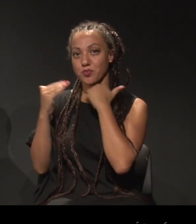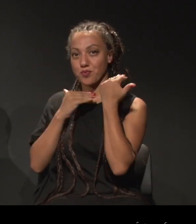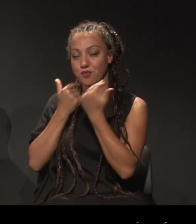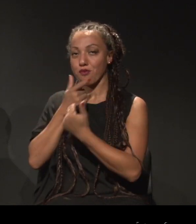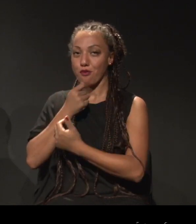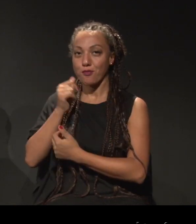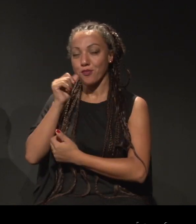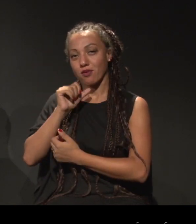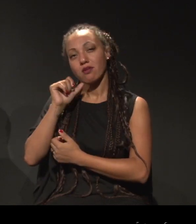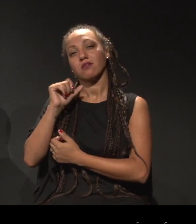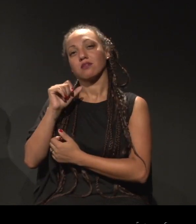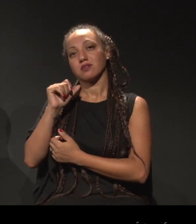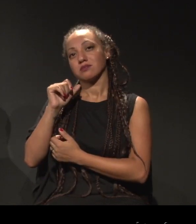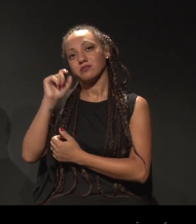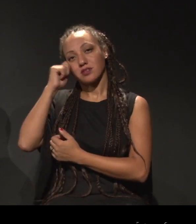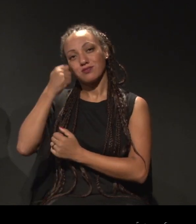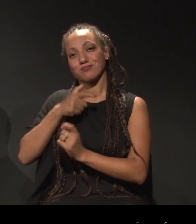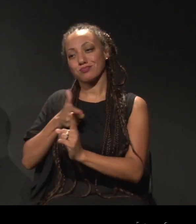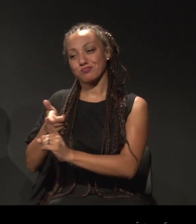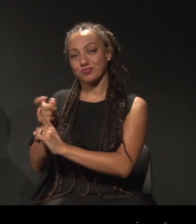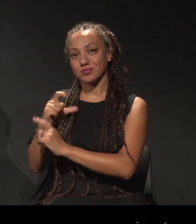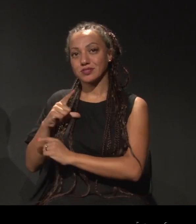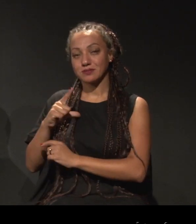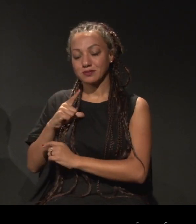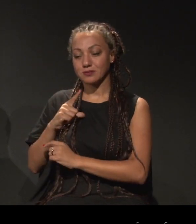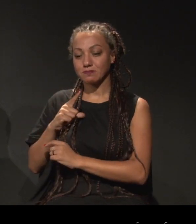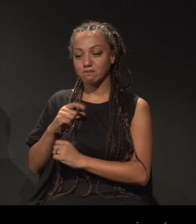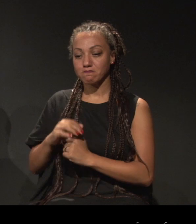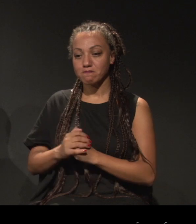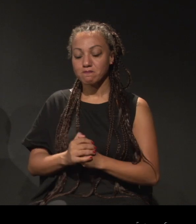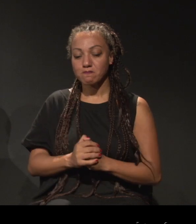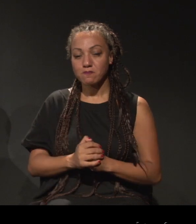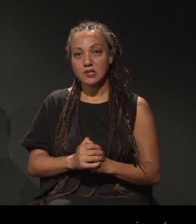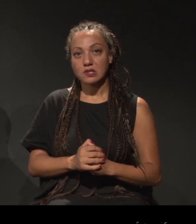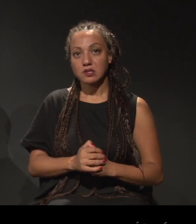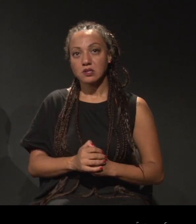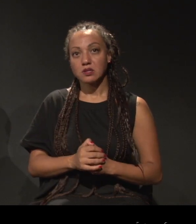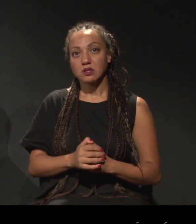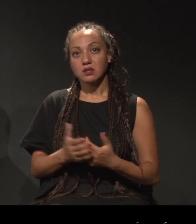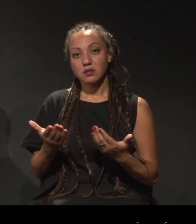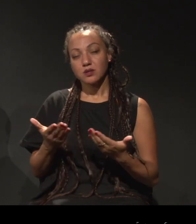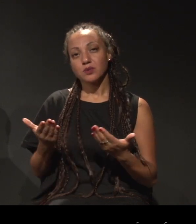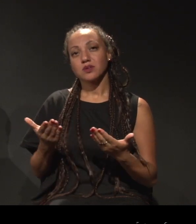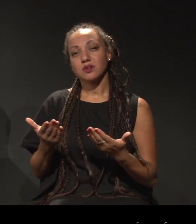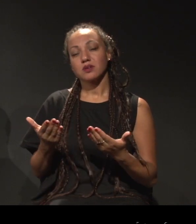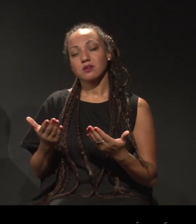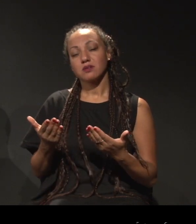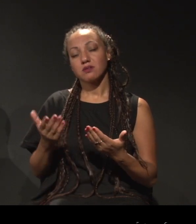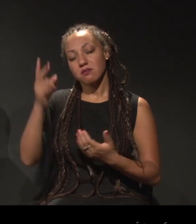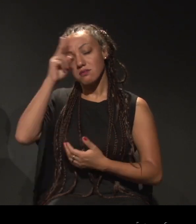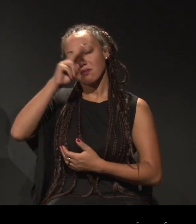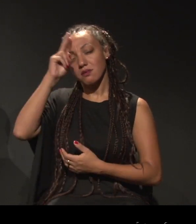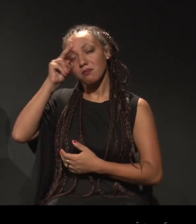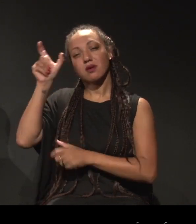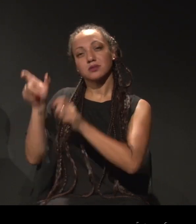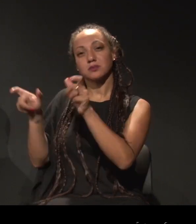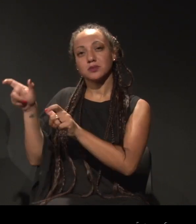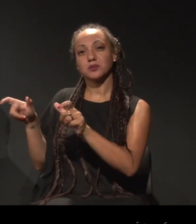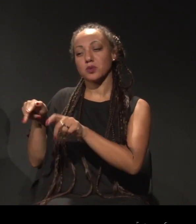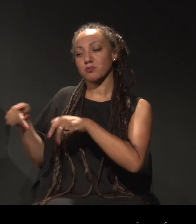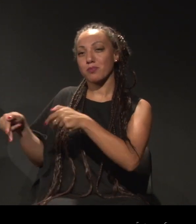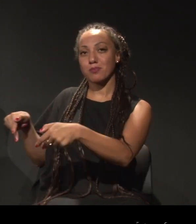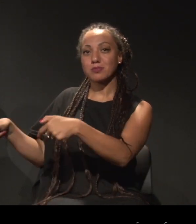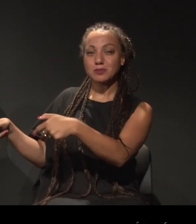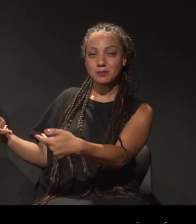mulheres negras assassinadas. e eu queria lançar um salve à memória dessas pessoas, da minha